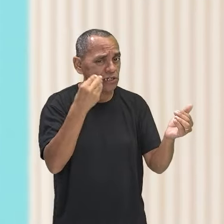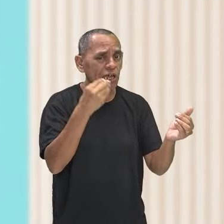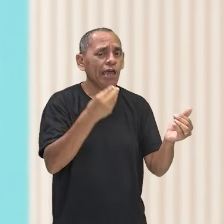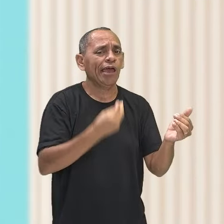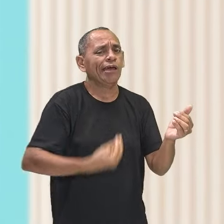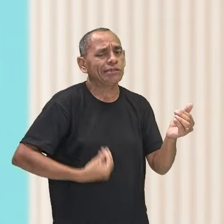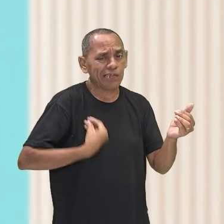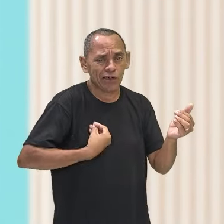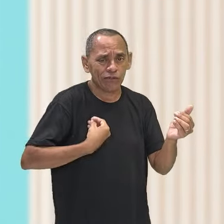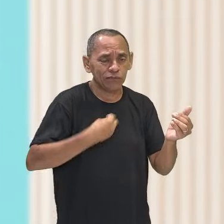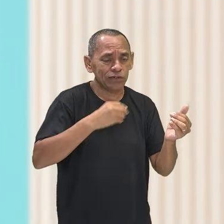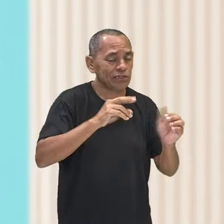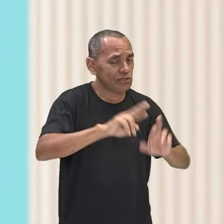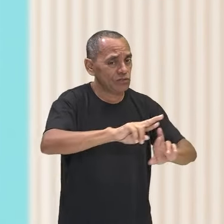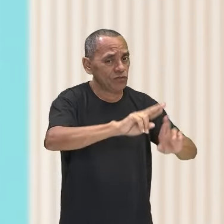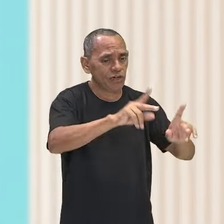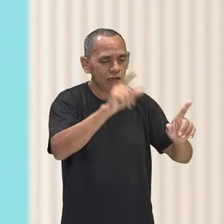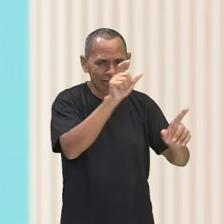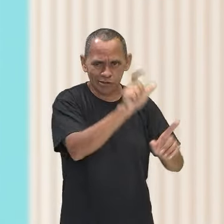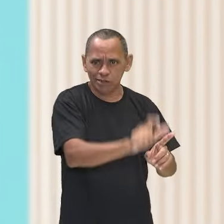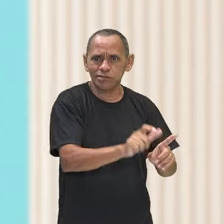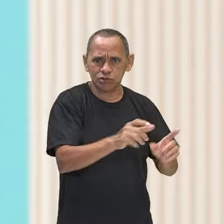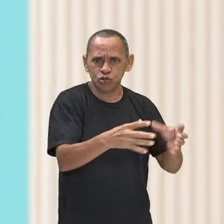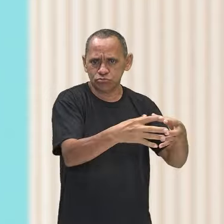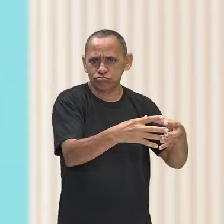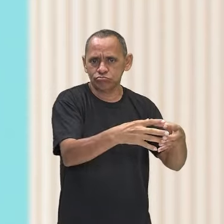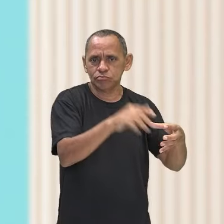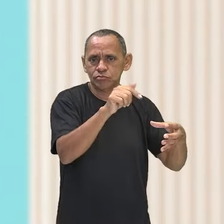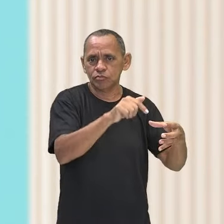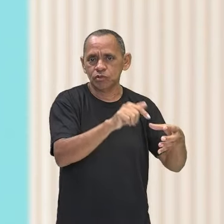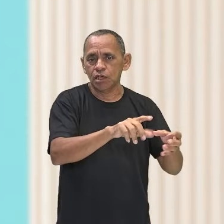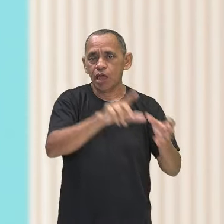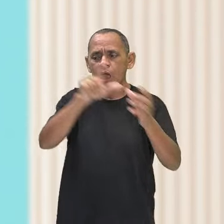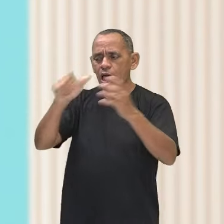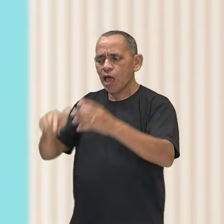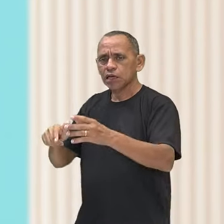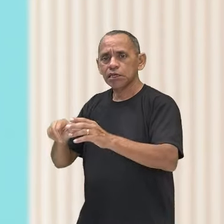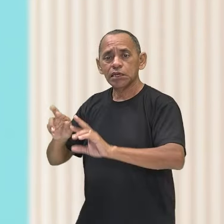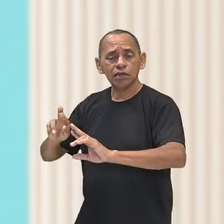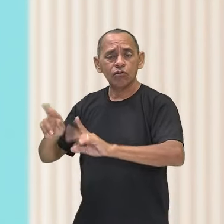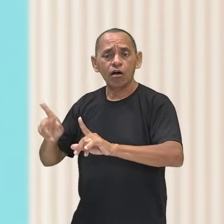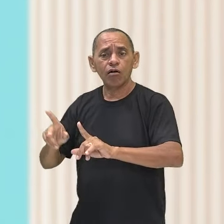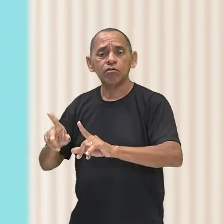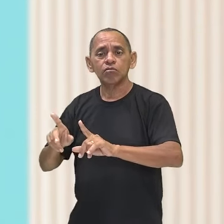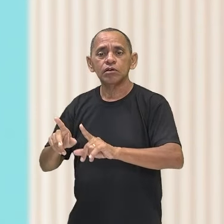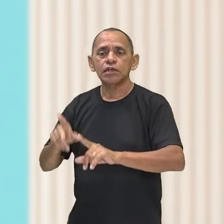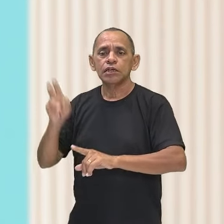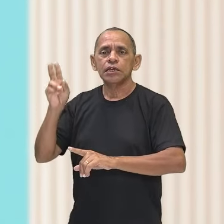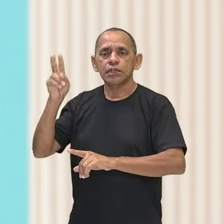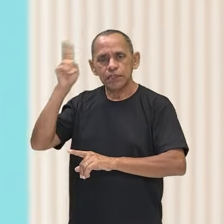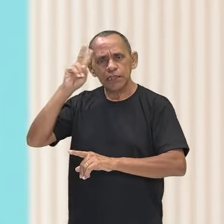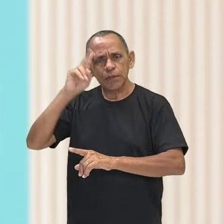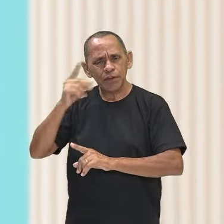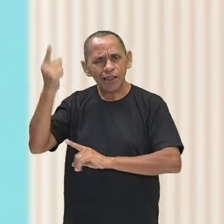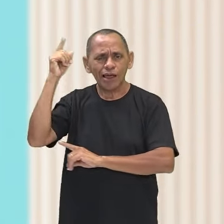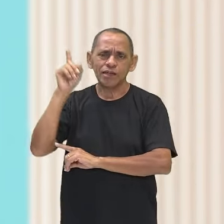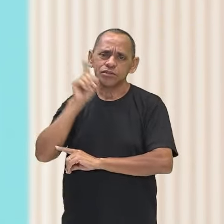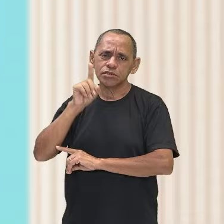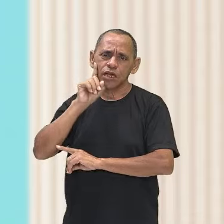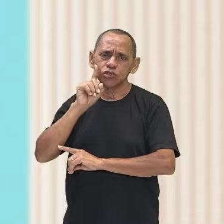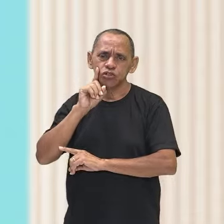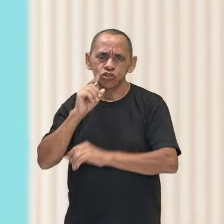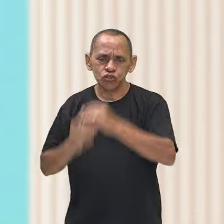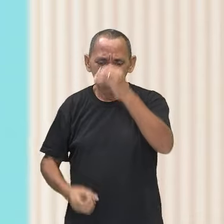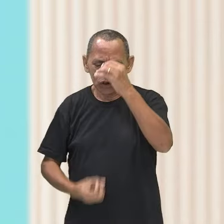de cada um são diferentes. É, por exemplo, assim como surgiu o hip-hop, né? Lá nos Estados Unidos, a cultura